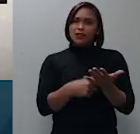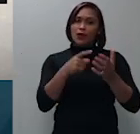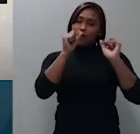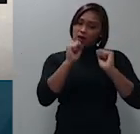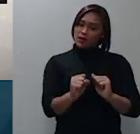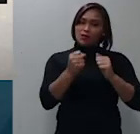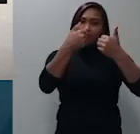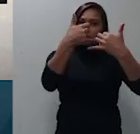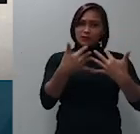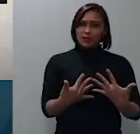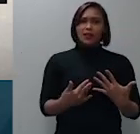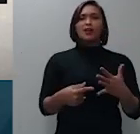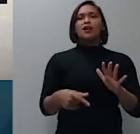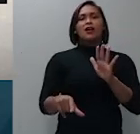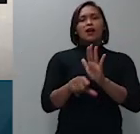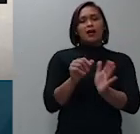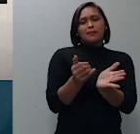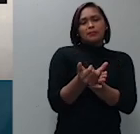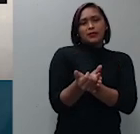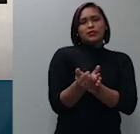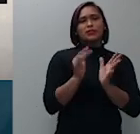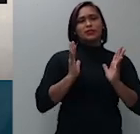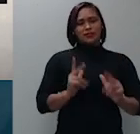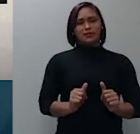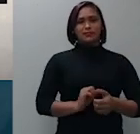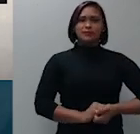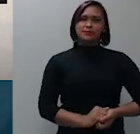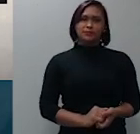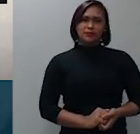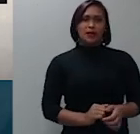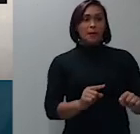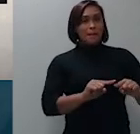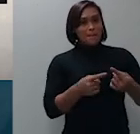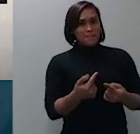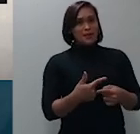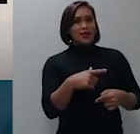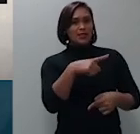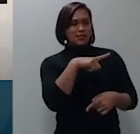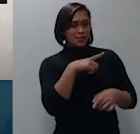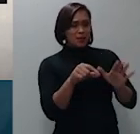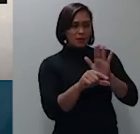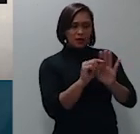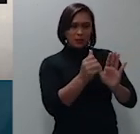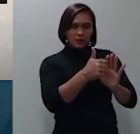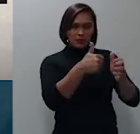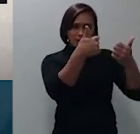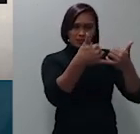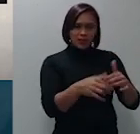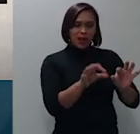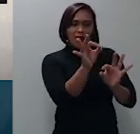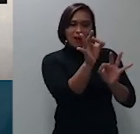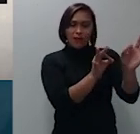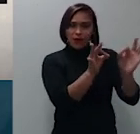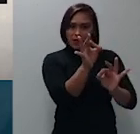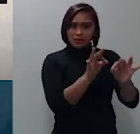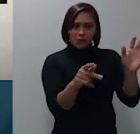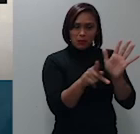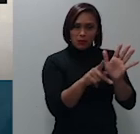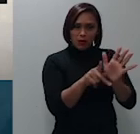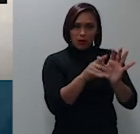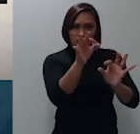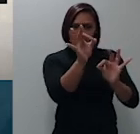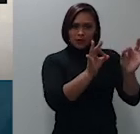desse saneamento mas vem o parágrafo primeiro e diz quanto a organização cabe